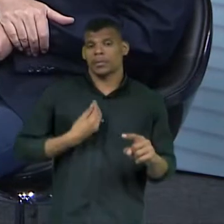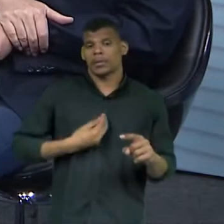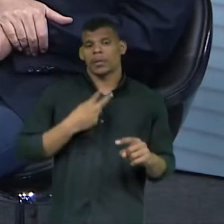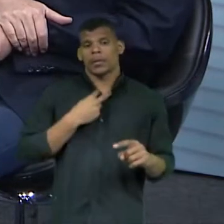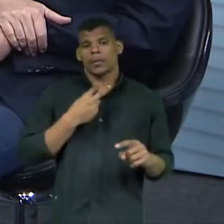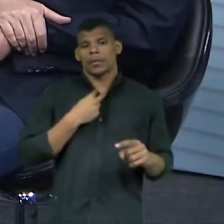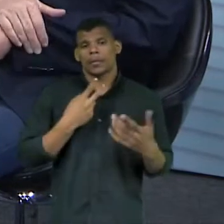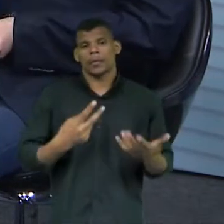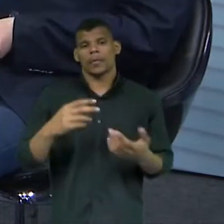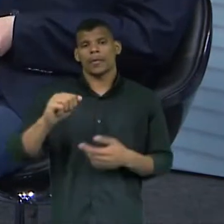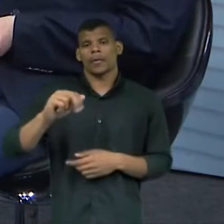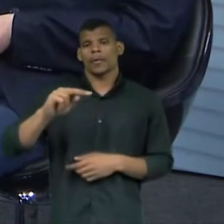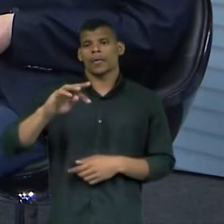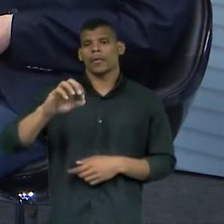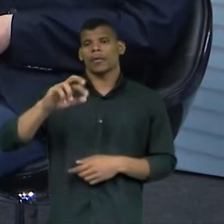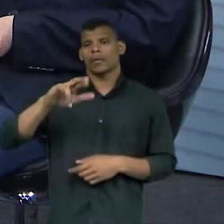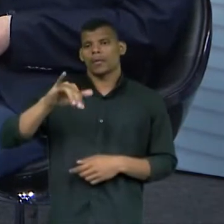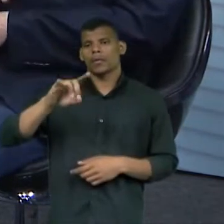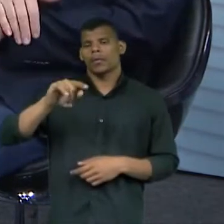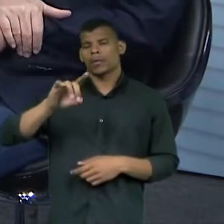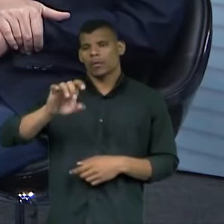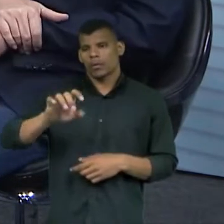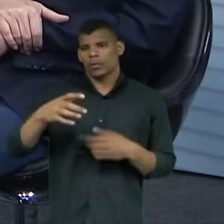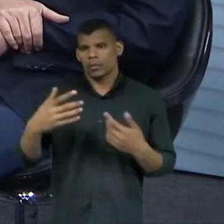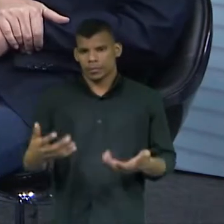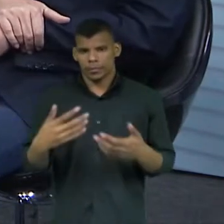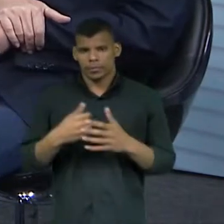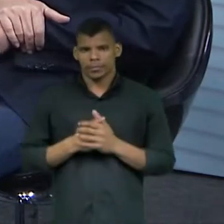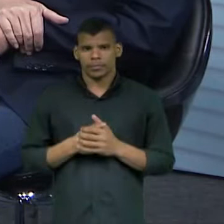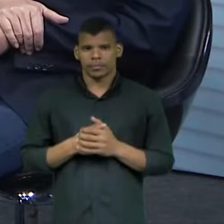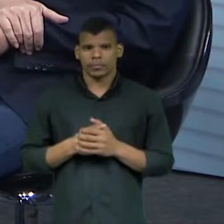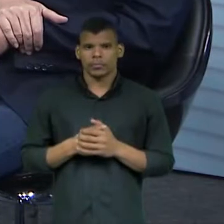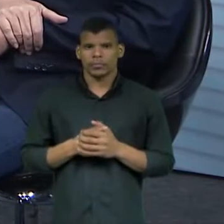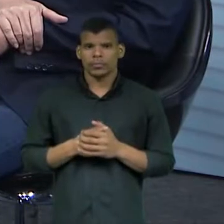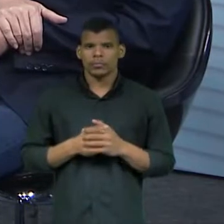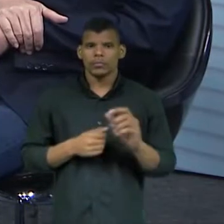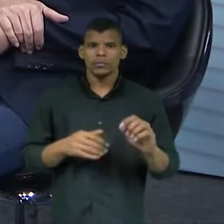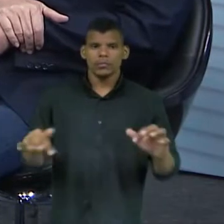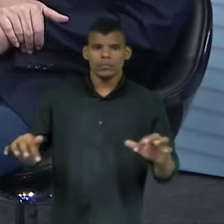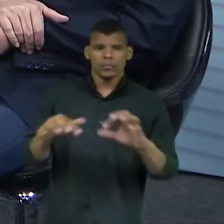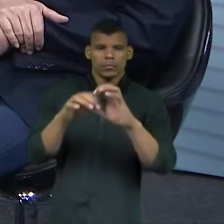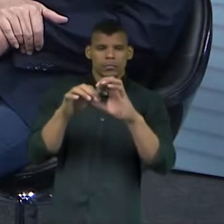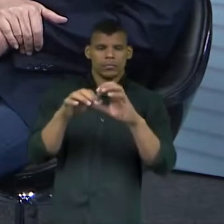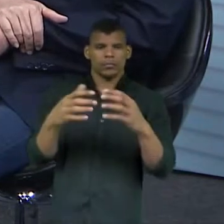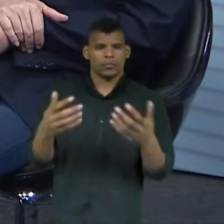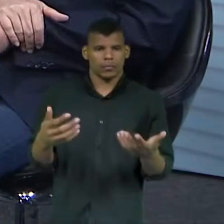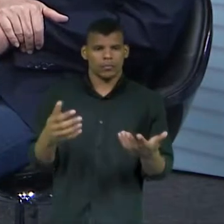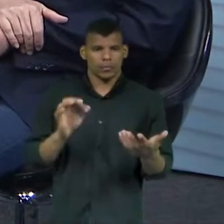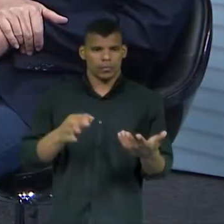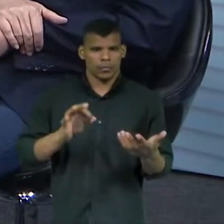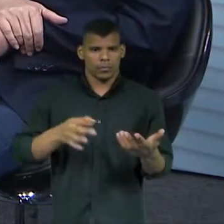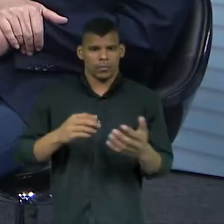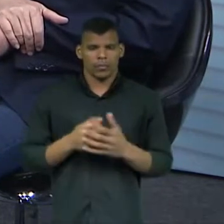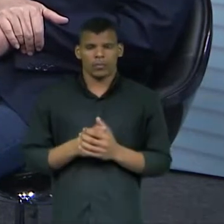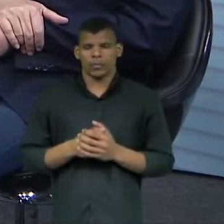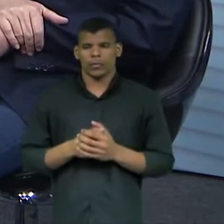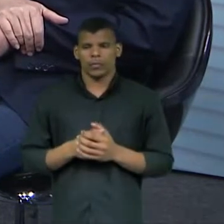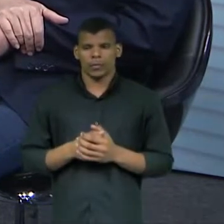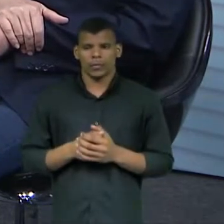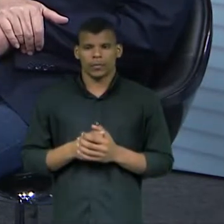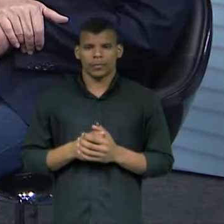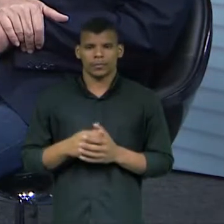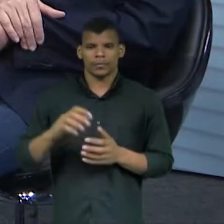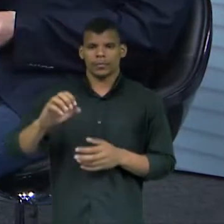autoridade, que leva o seu candidato, pode, não pode. pode, para poder não vincular o candidato àquela